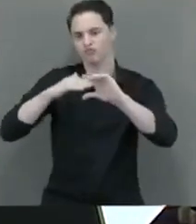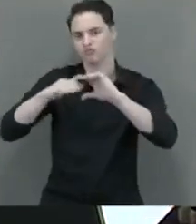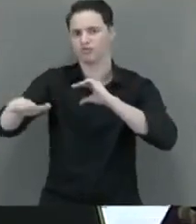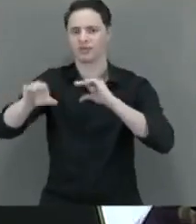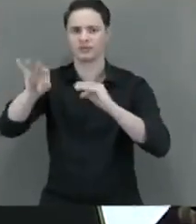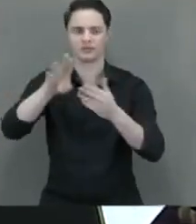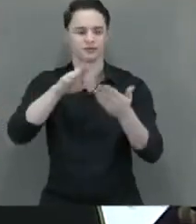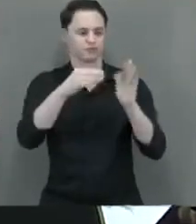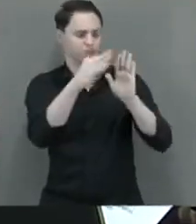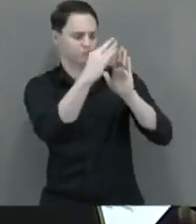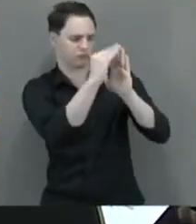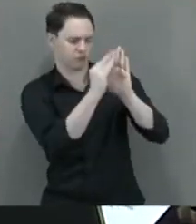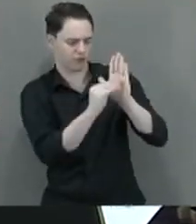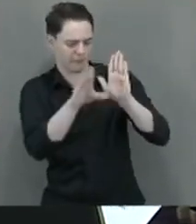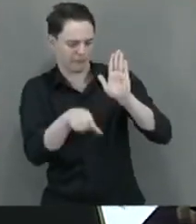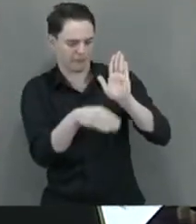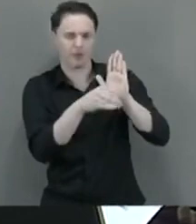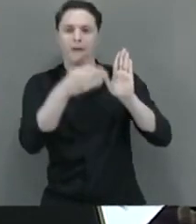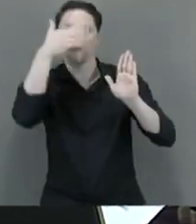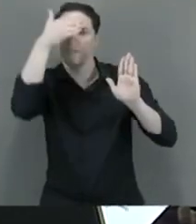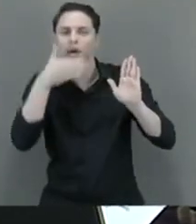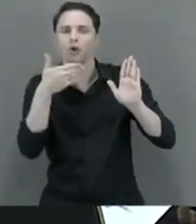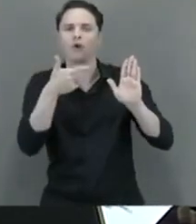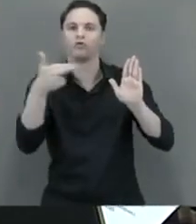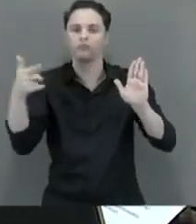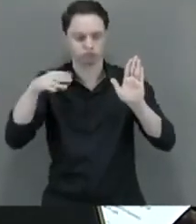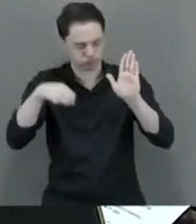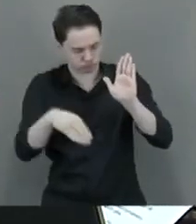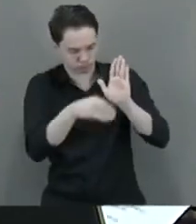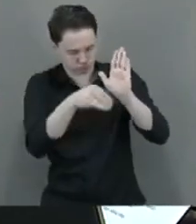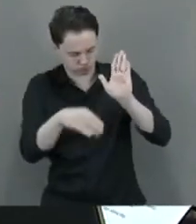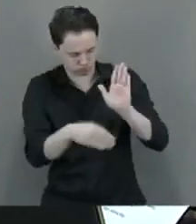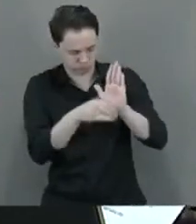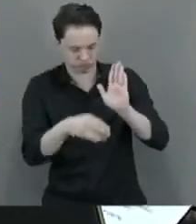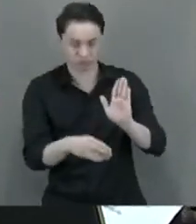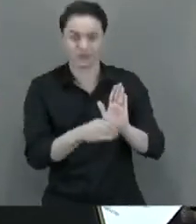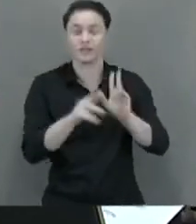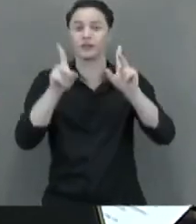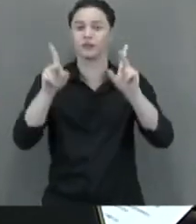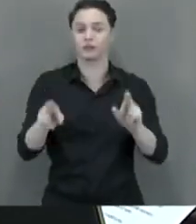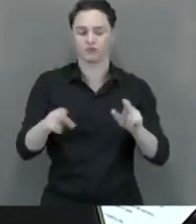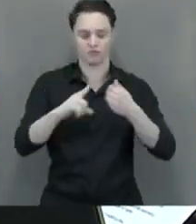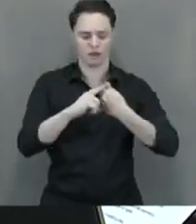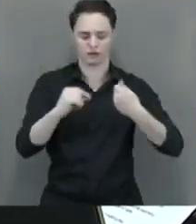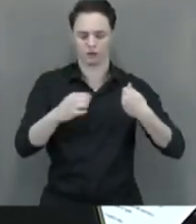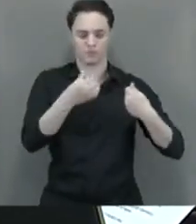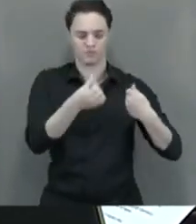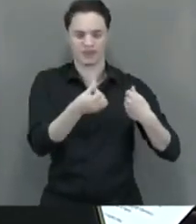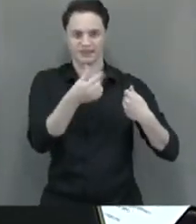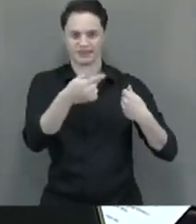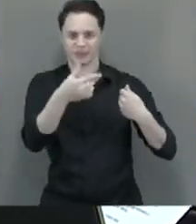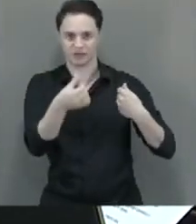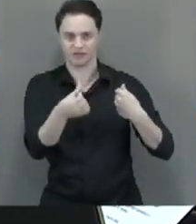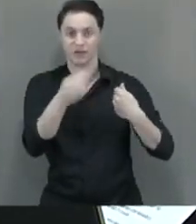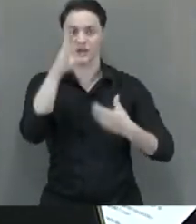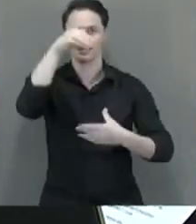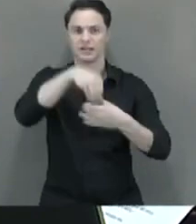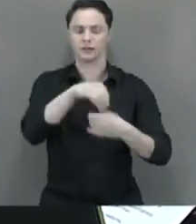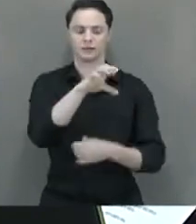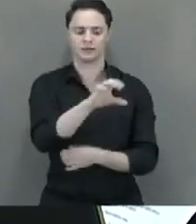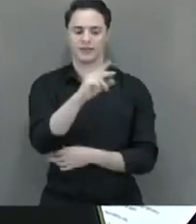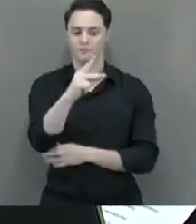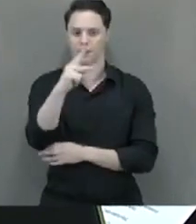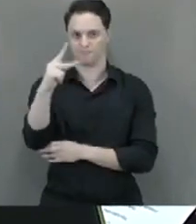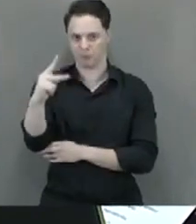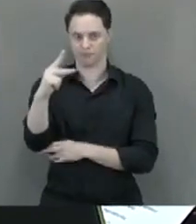peças do processo, tal conforme estabelecem os artigos 676 do Código de Processo Penal